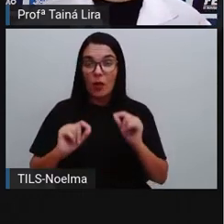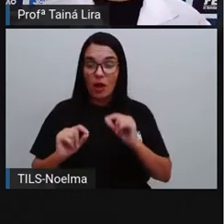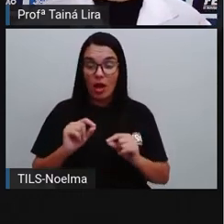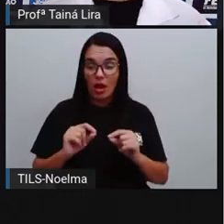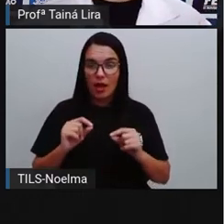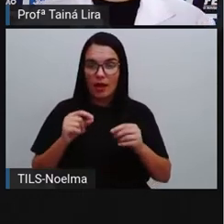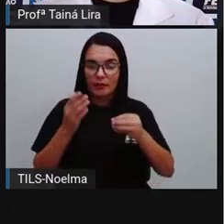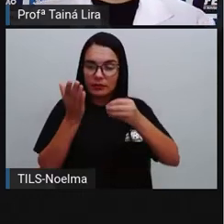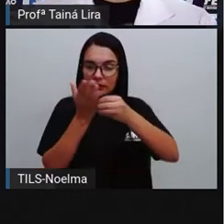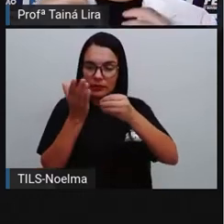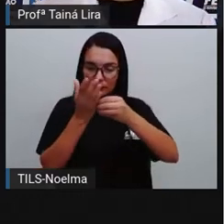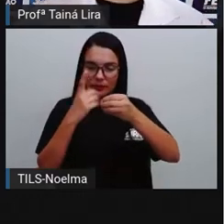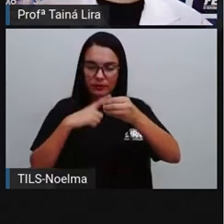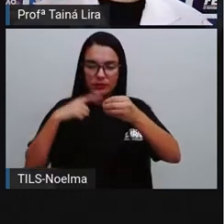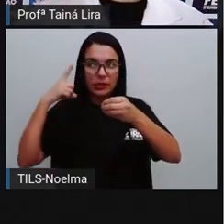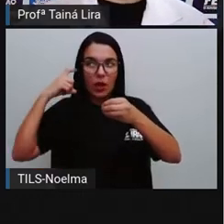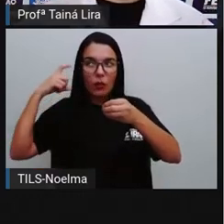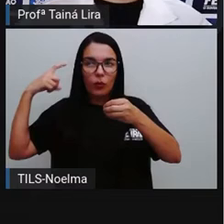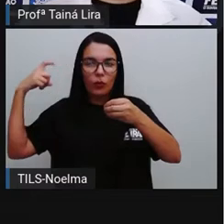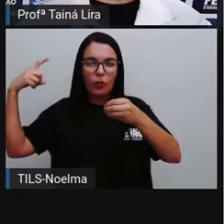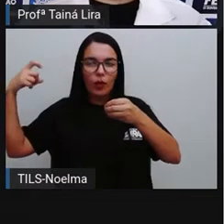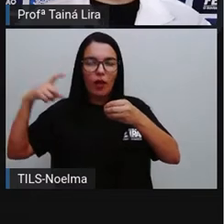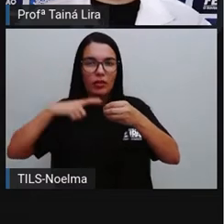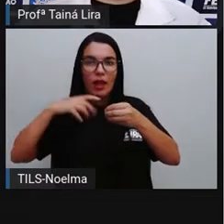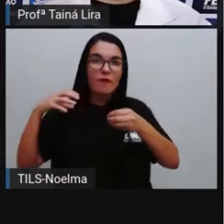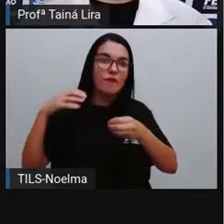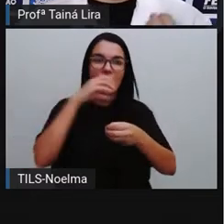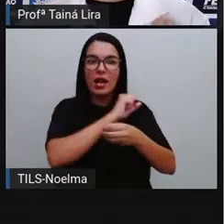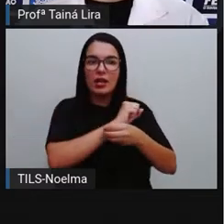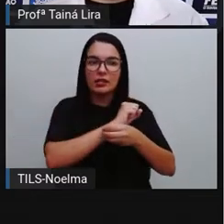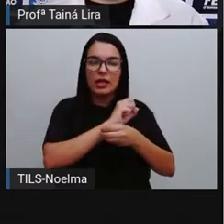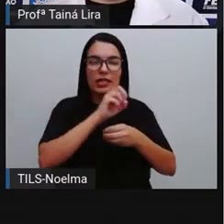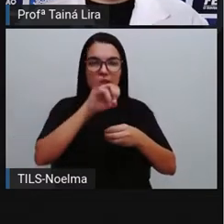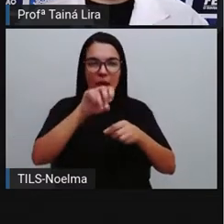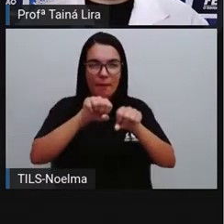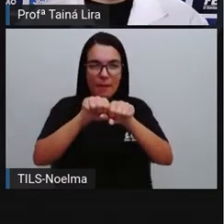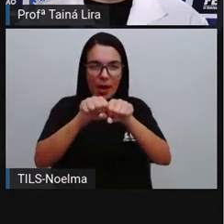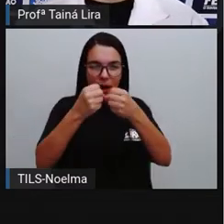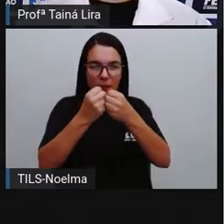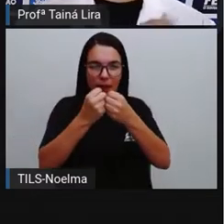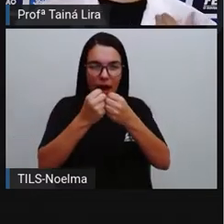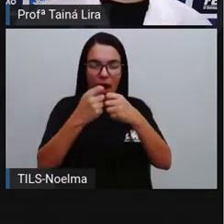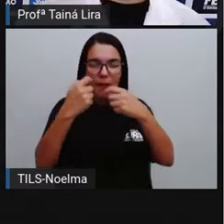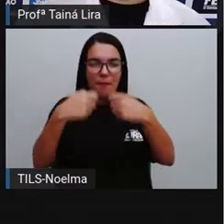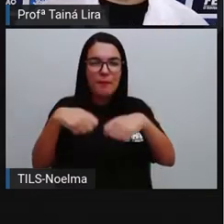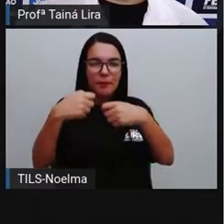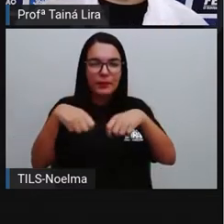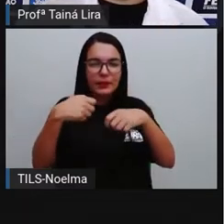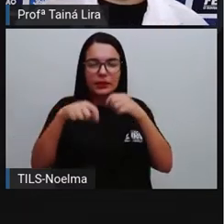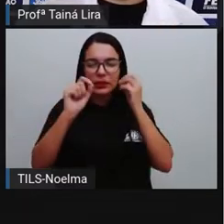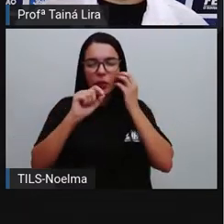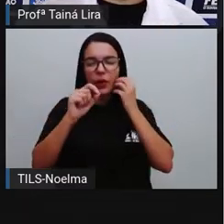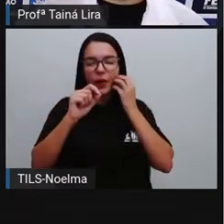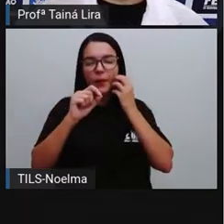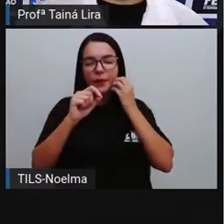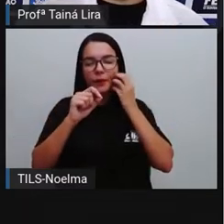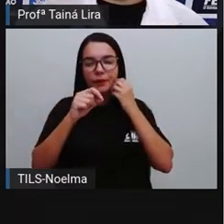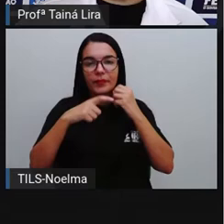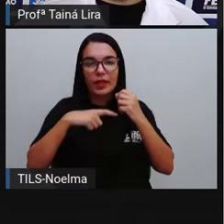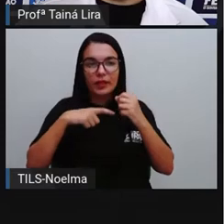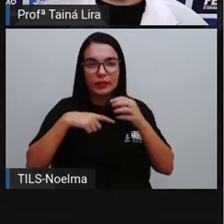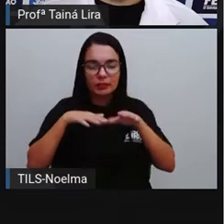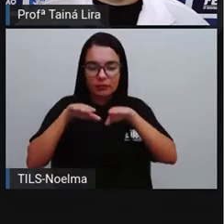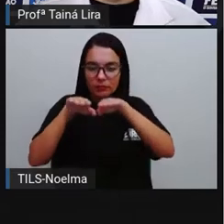e aí, esse som tem a velocidade. Então, para quebrar essa taça, a pessoa que está ali tentando quebrar, ela tem que